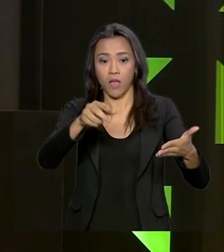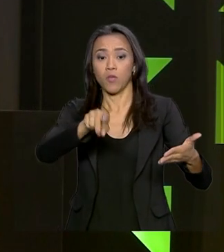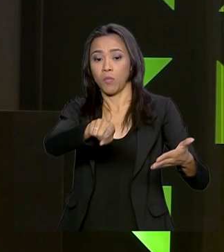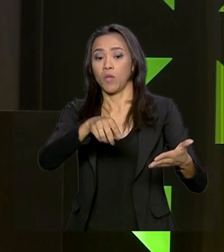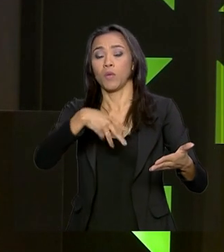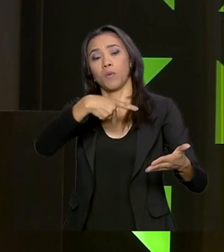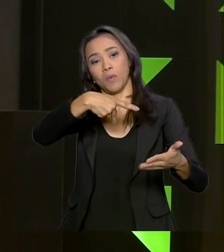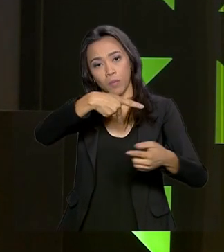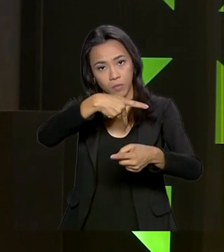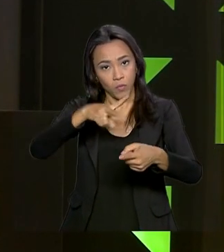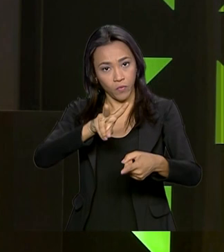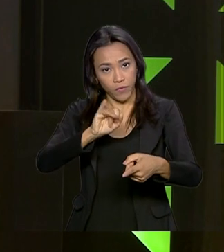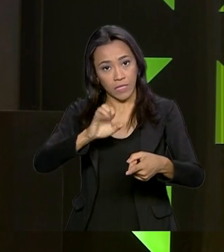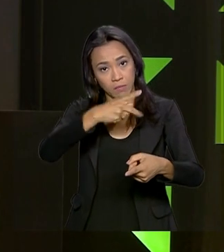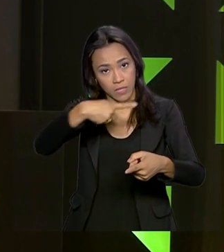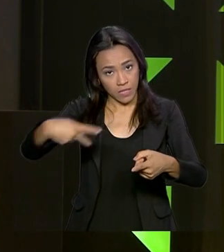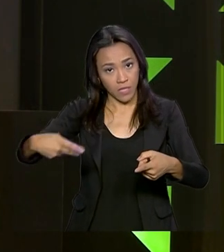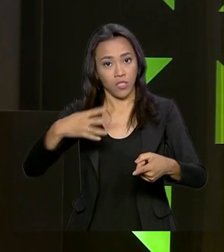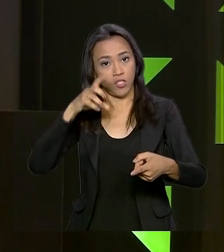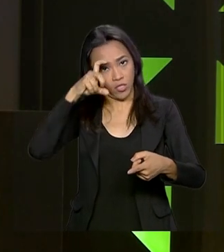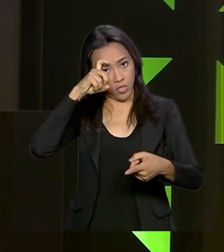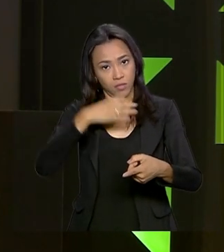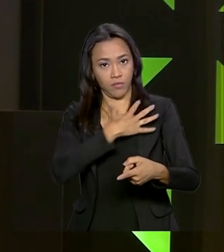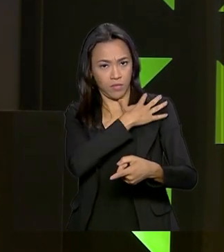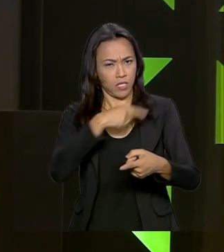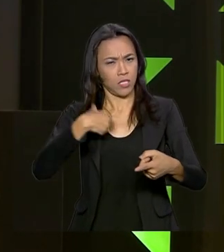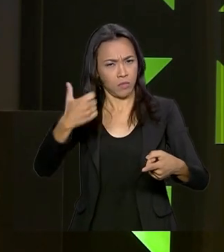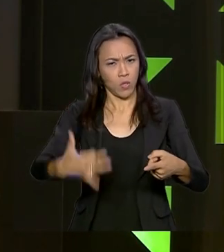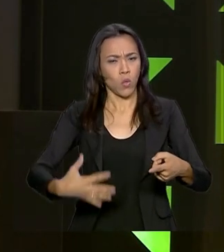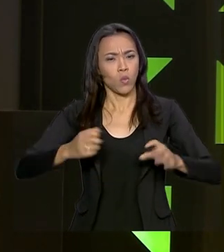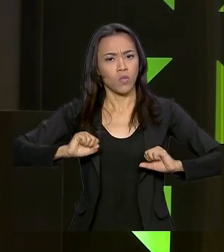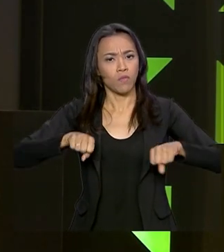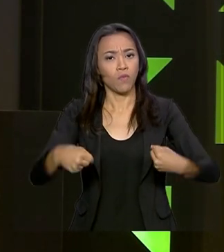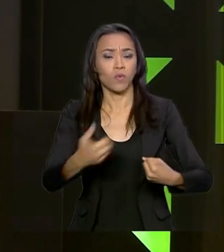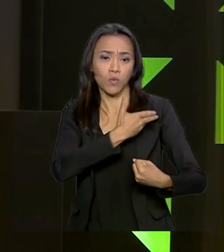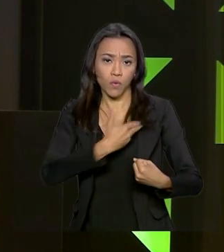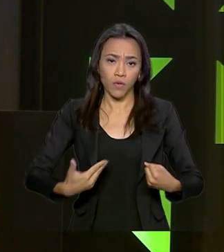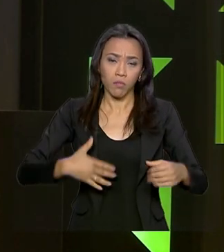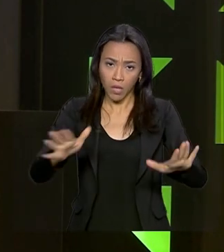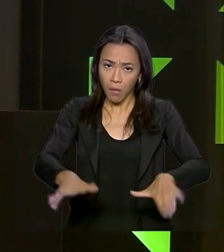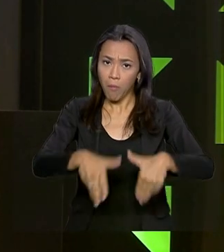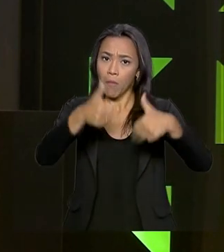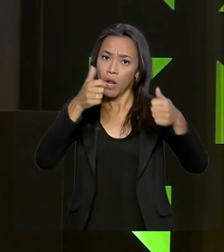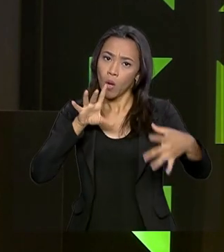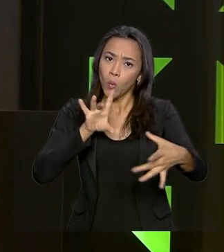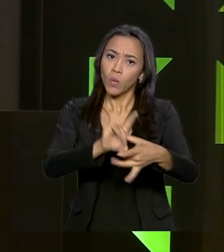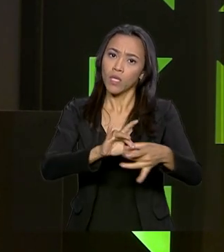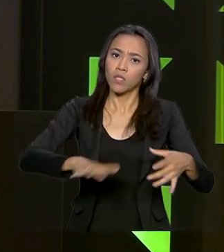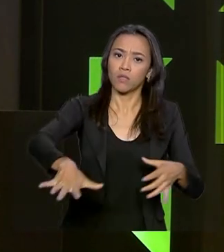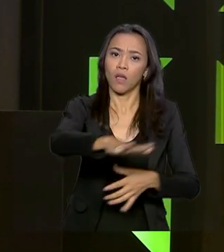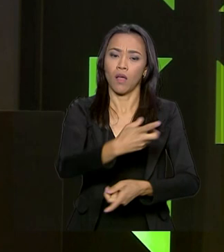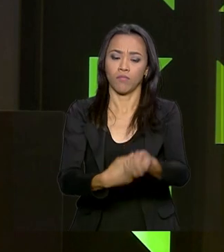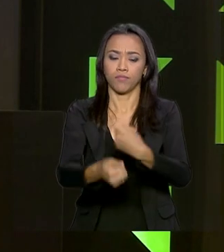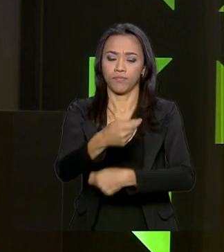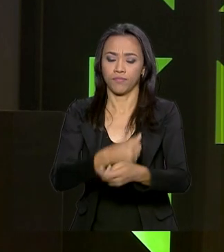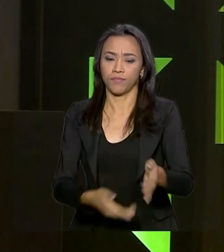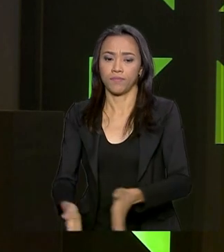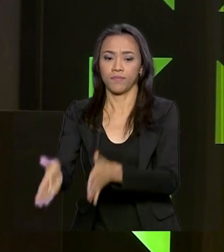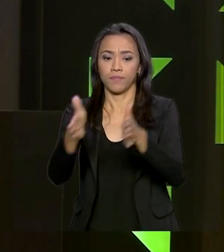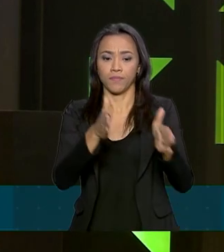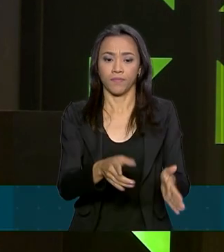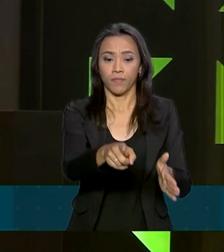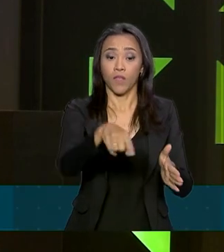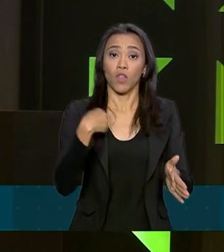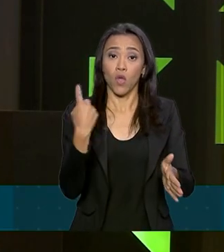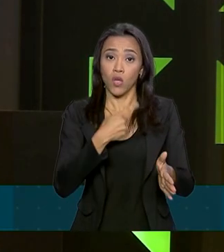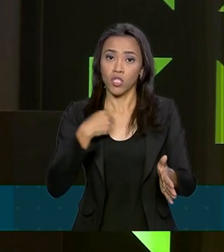que destacou os esforços feitos pelo governo brasileiro para melhorar o ambiente de negócios no país. Estamos executando uma